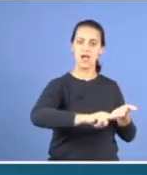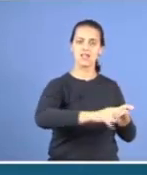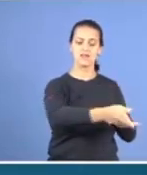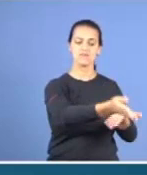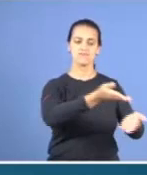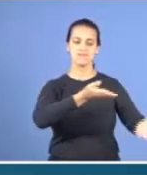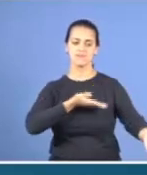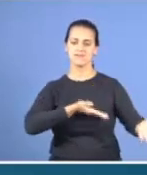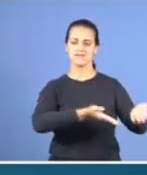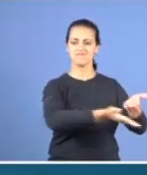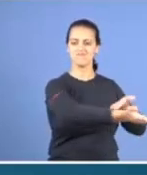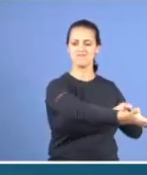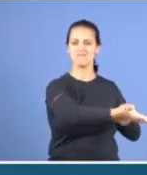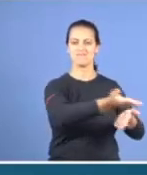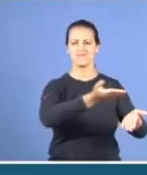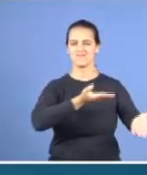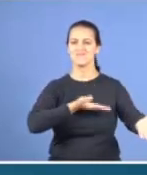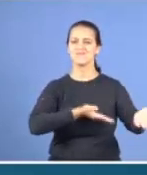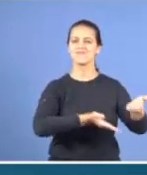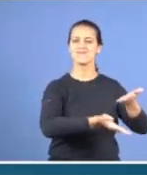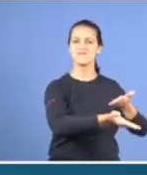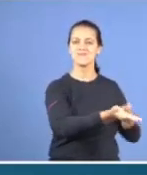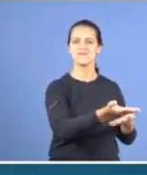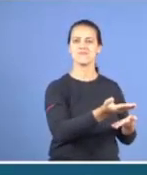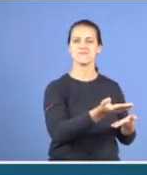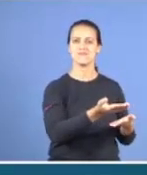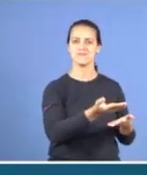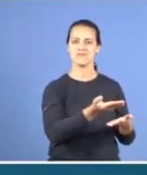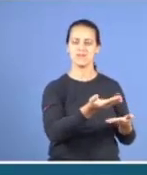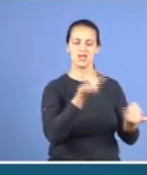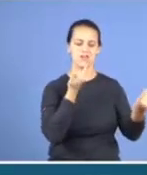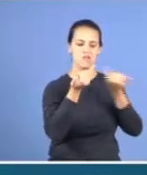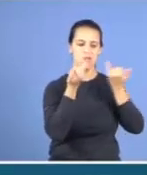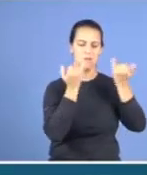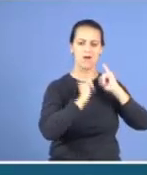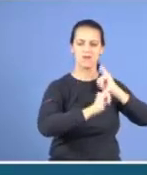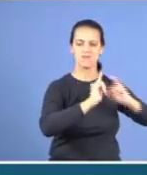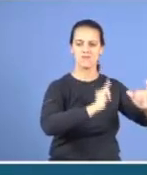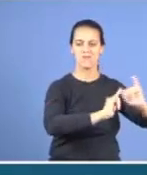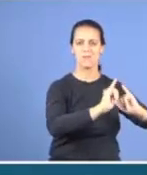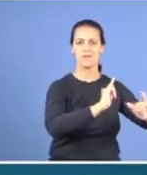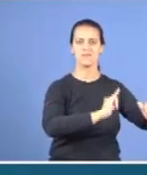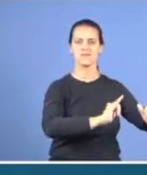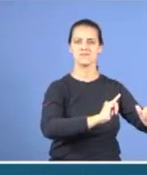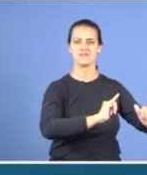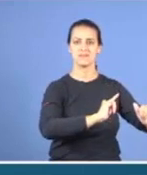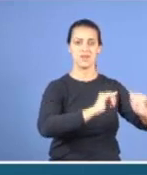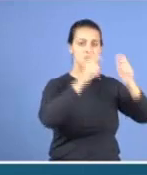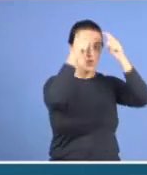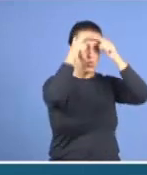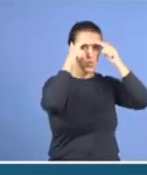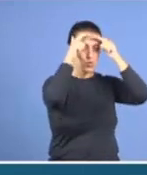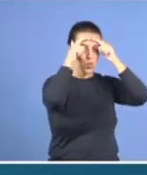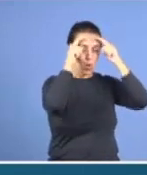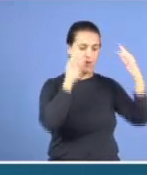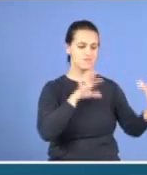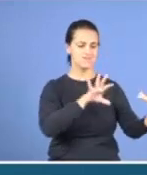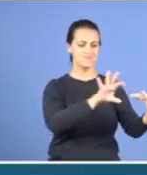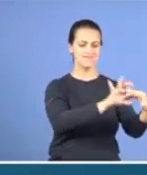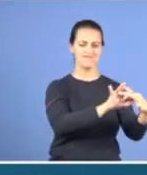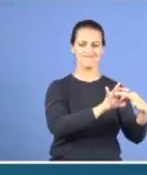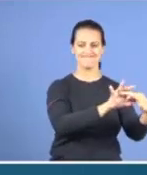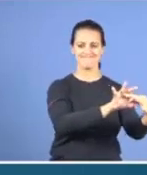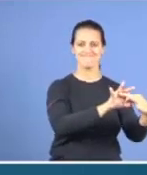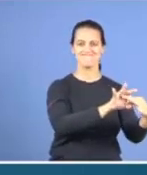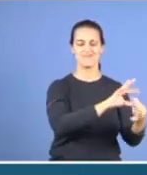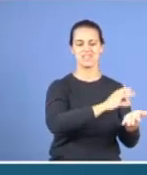então era uma troca de cartas, de informações, ou então eles estavam, os nobres, alinhados com, aquele